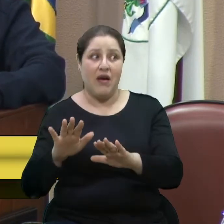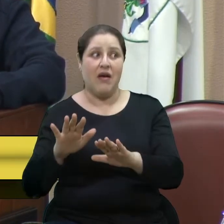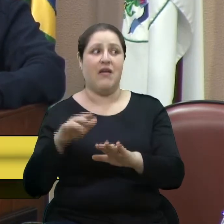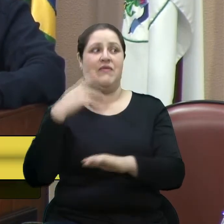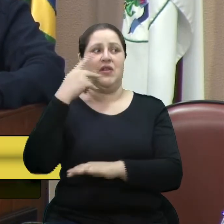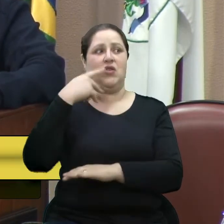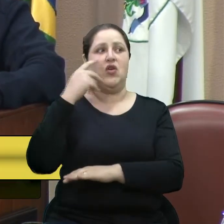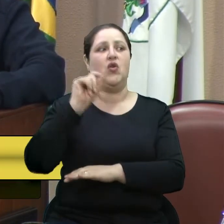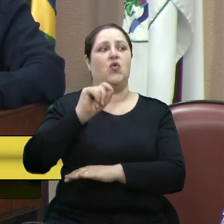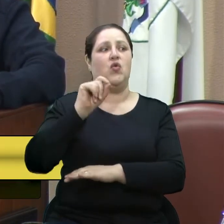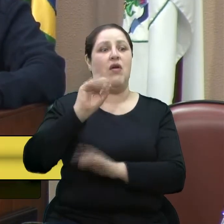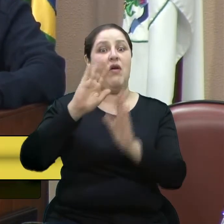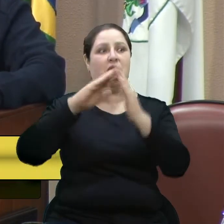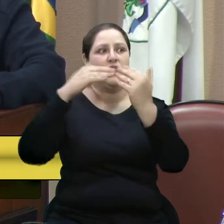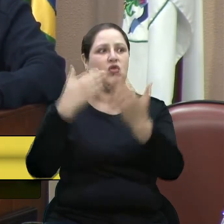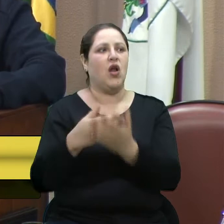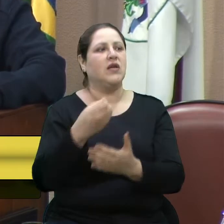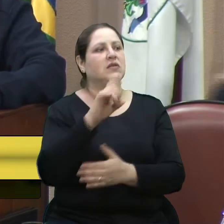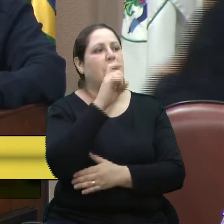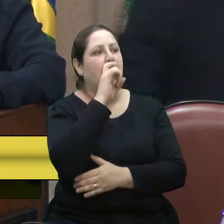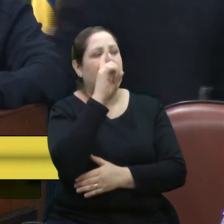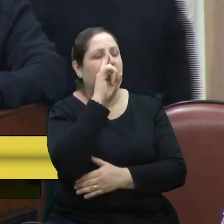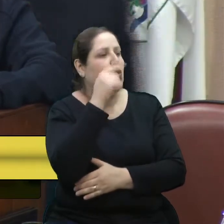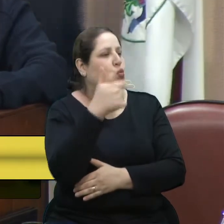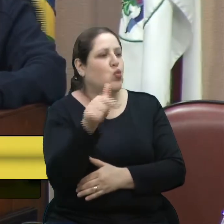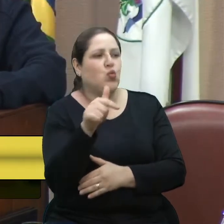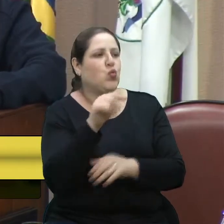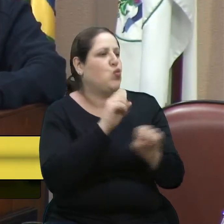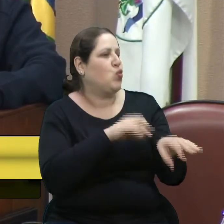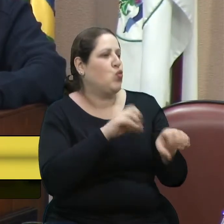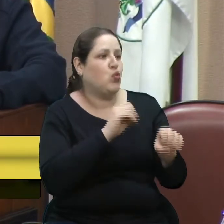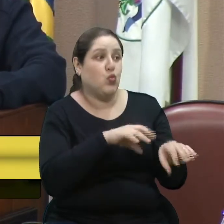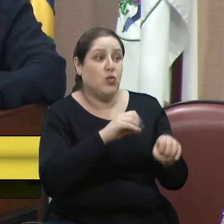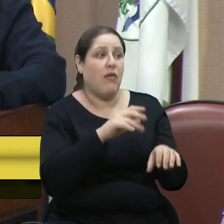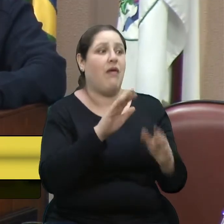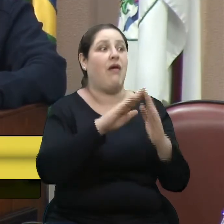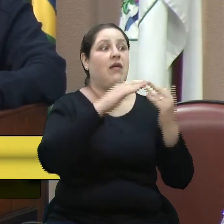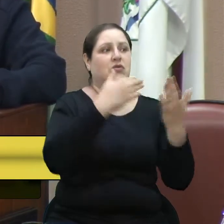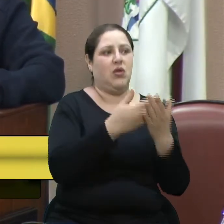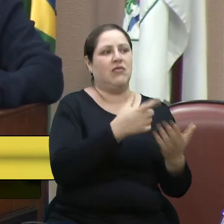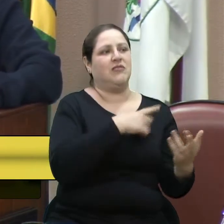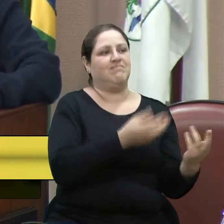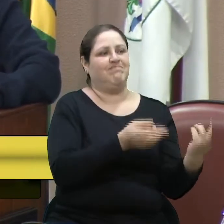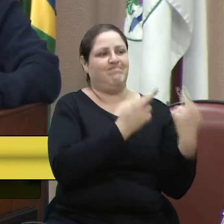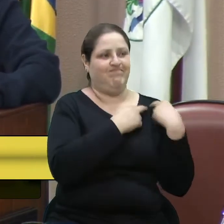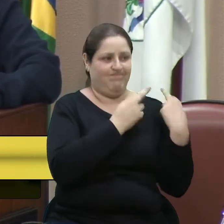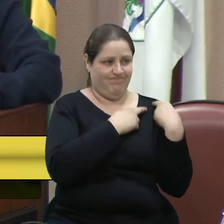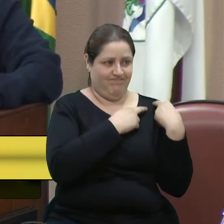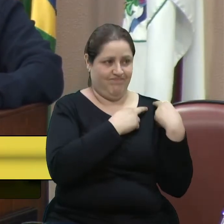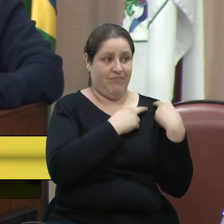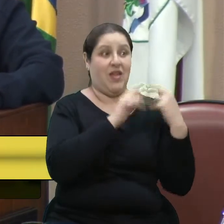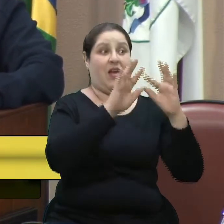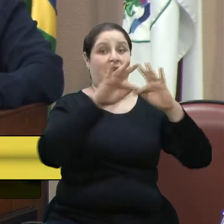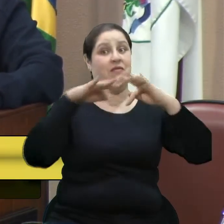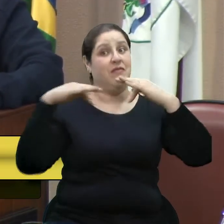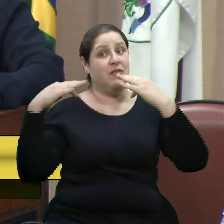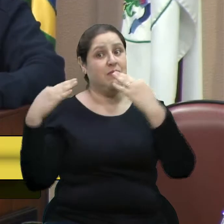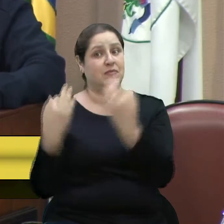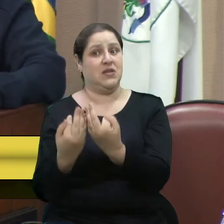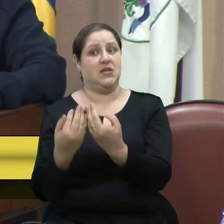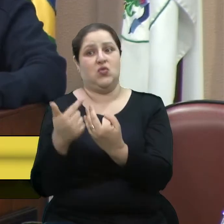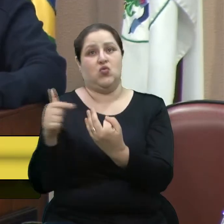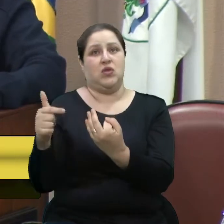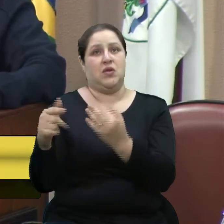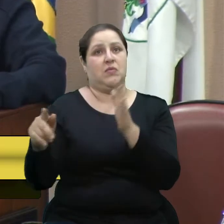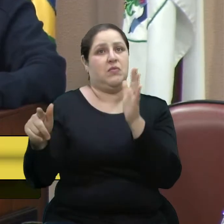a escola, se os pais não educam, a escola tem um dever... Aliás, a família não tem a